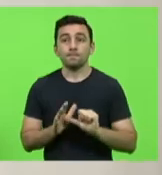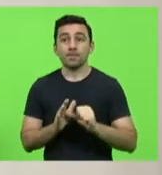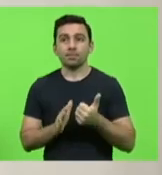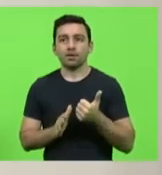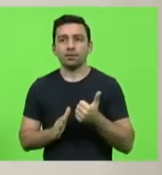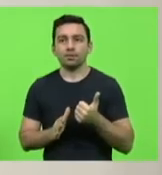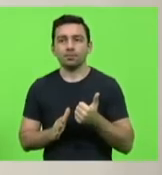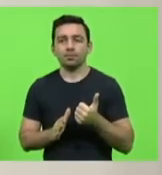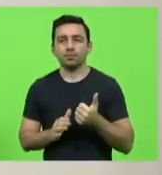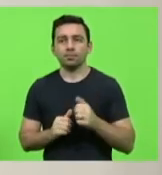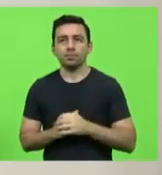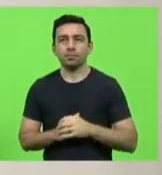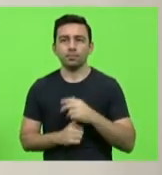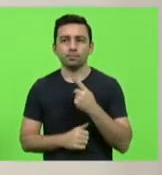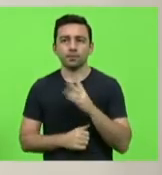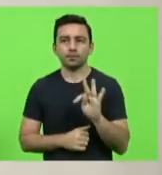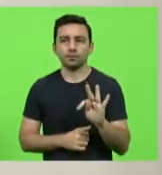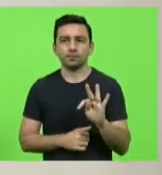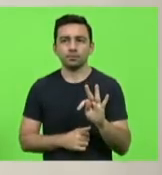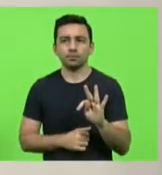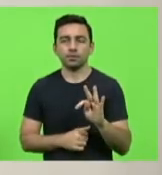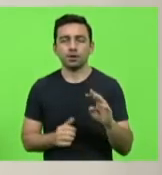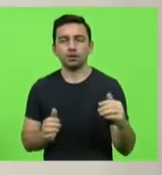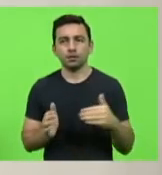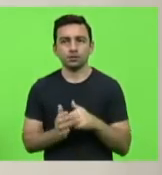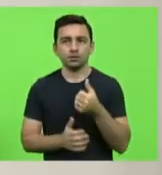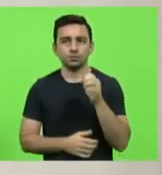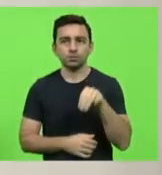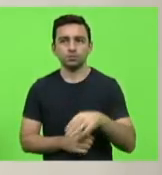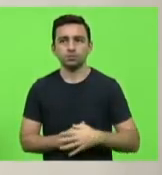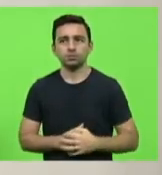Partido dos Trabalhadores por 6 minutos.